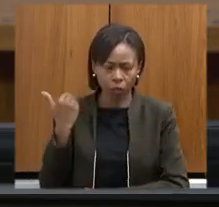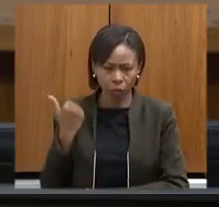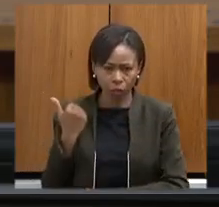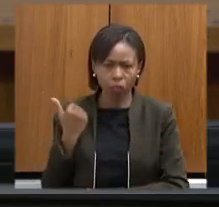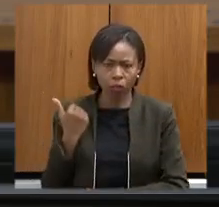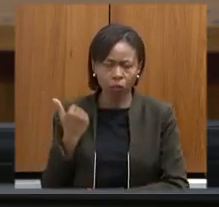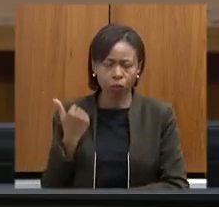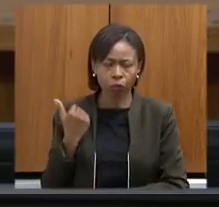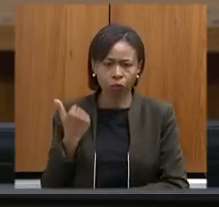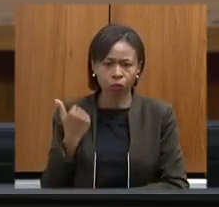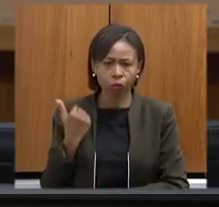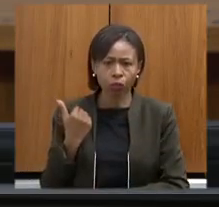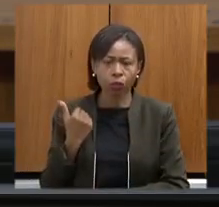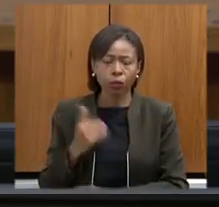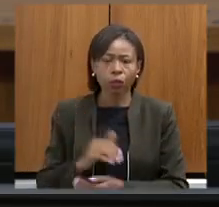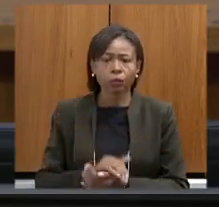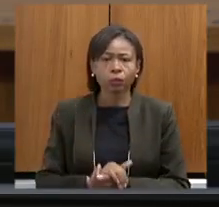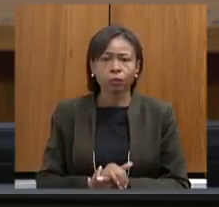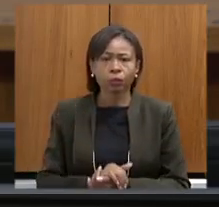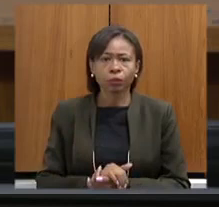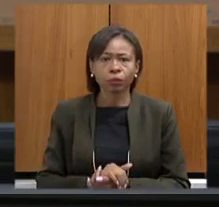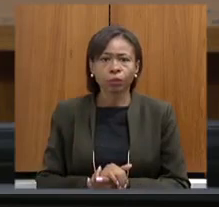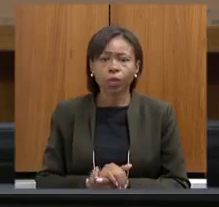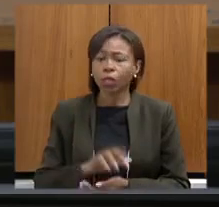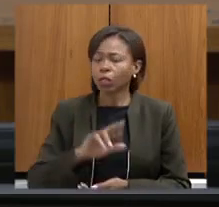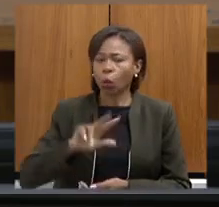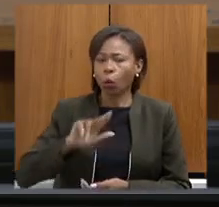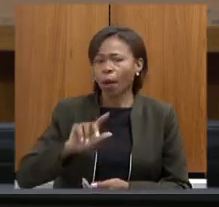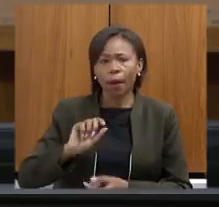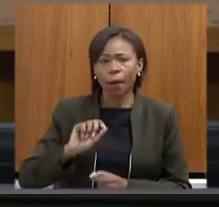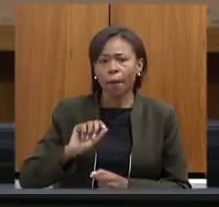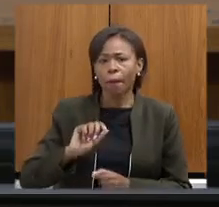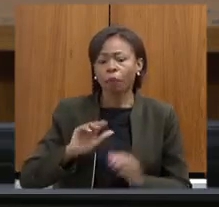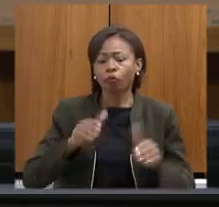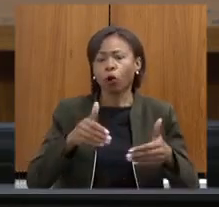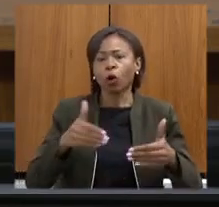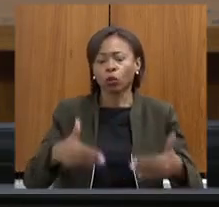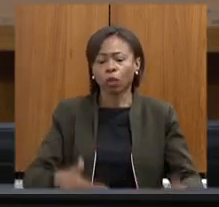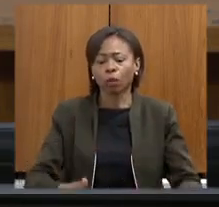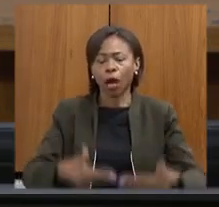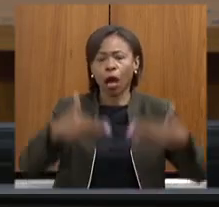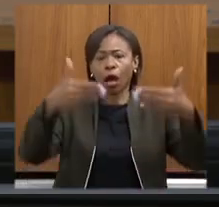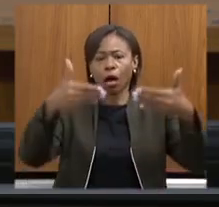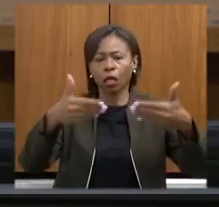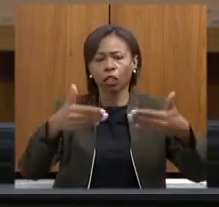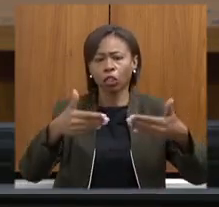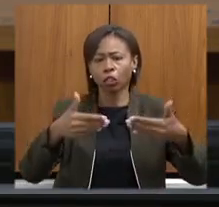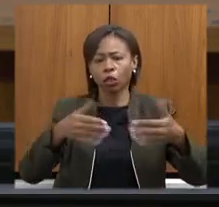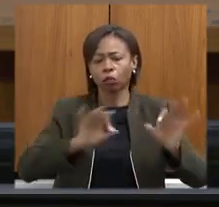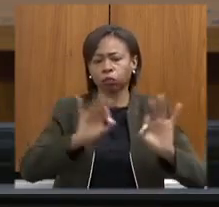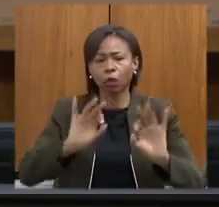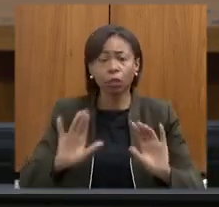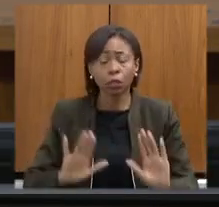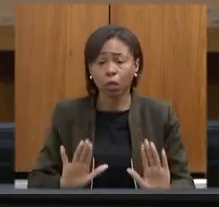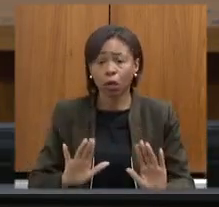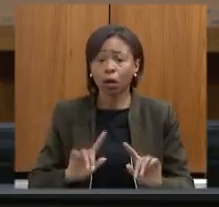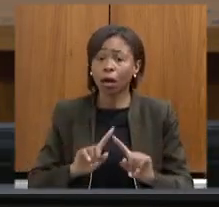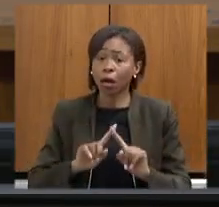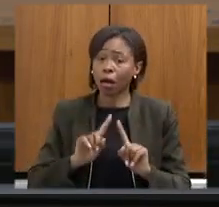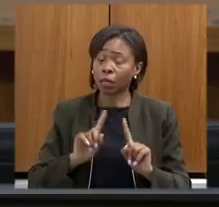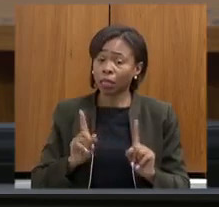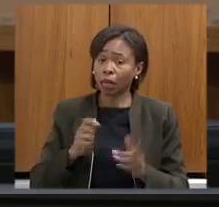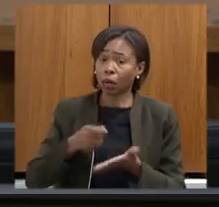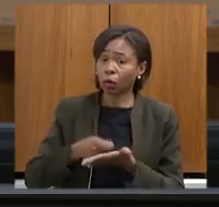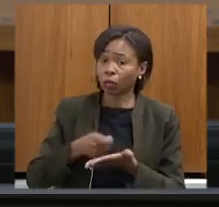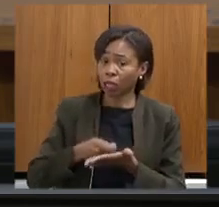descaracterização de barragem. Isso é uma obrigação legal das empresas que ela será realizada obviamente com